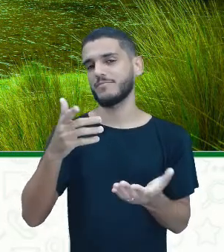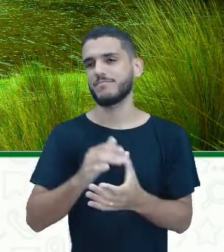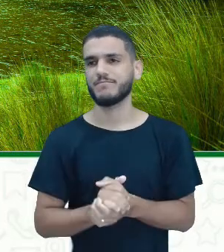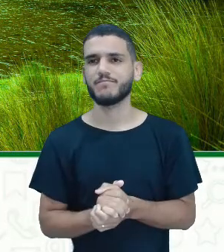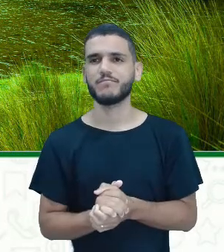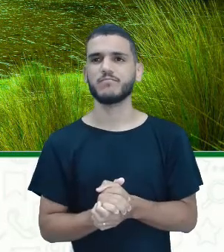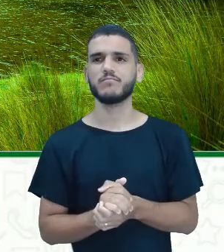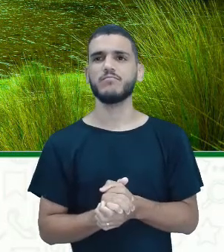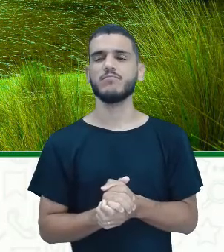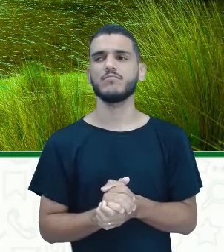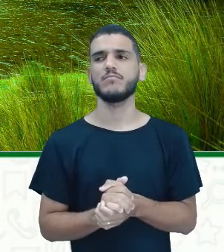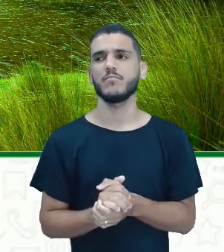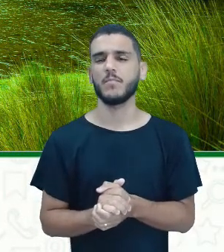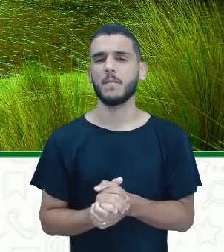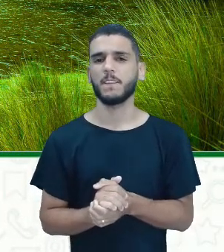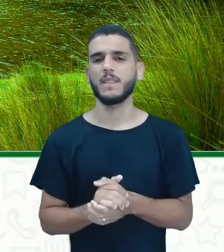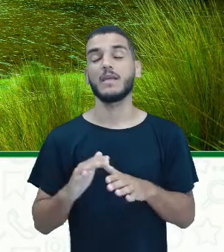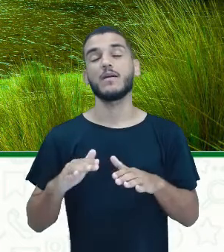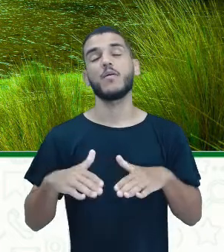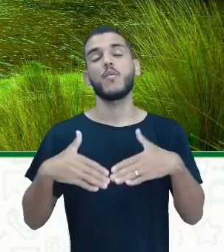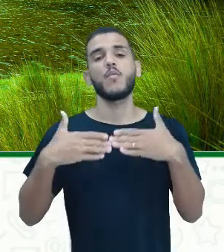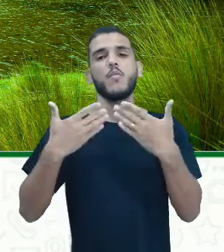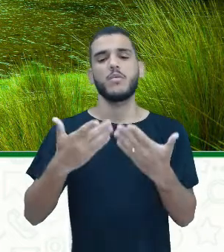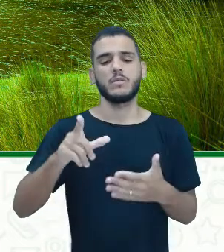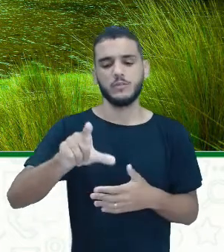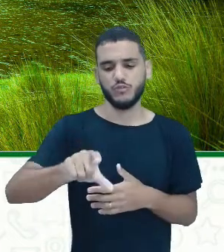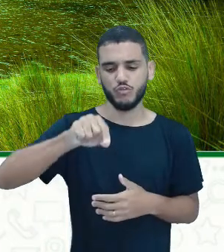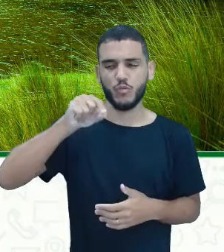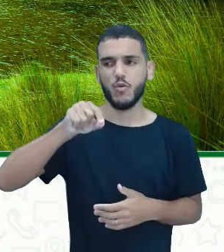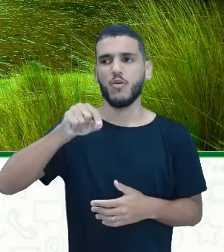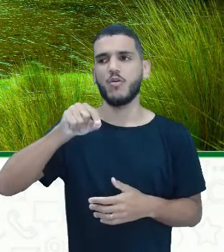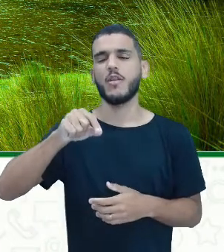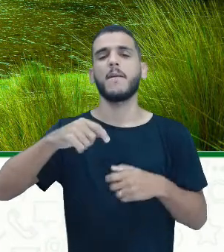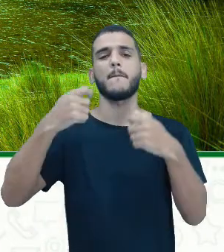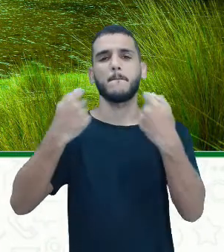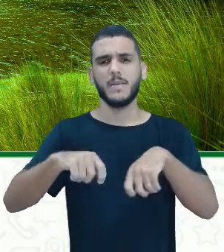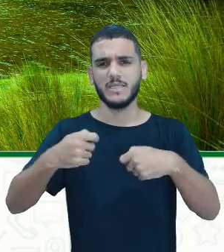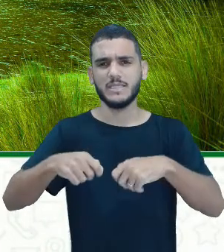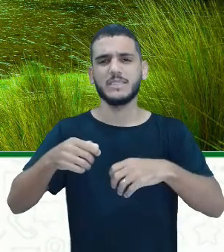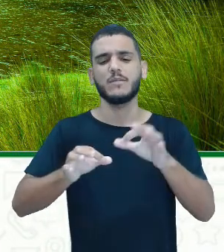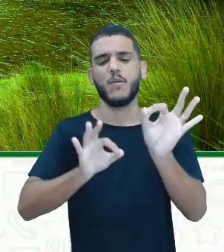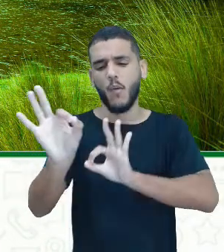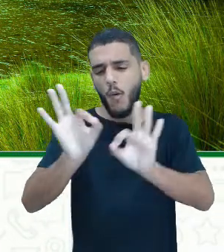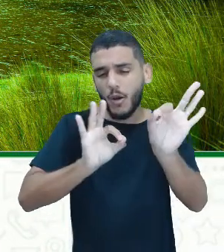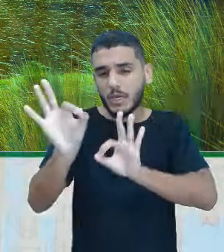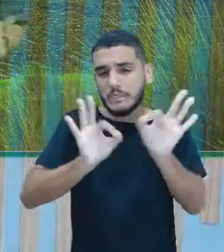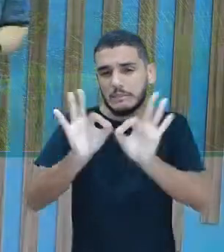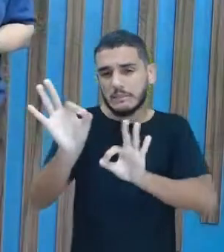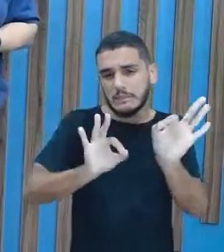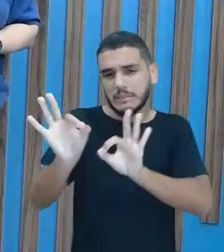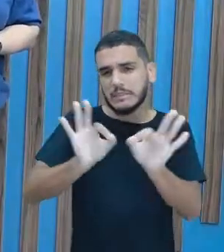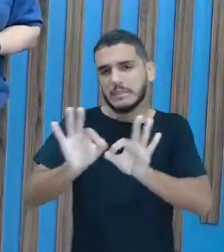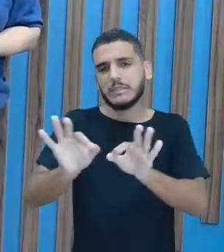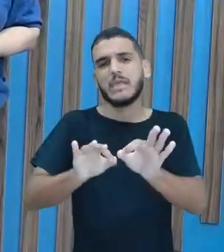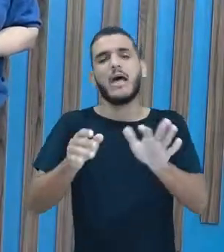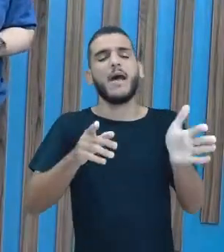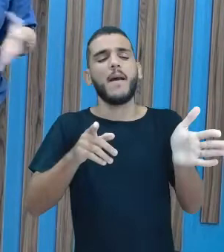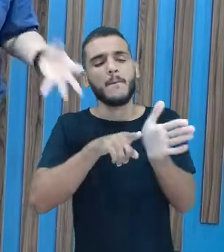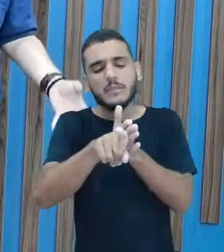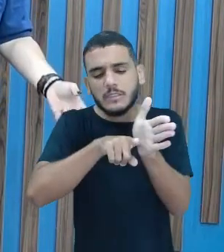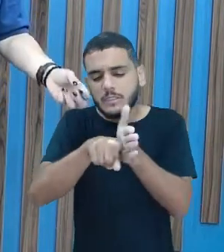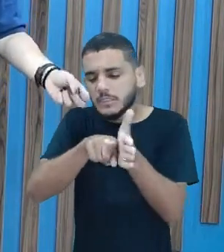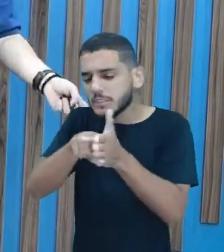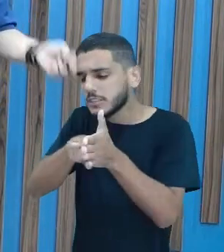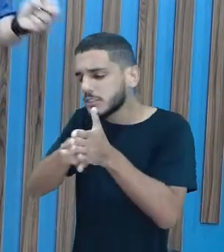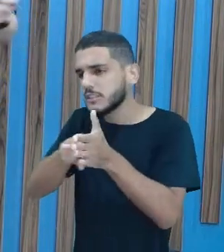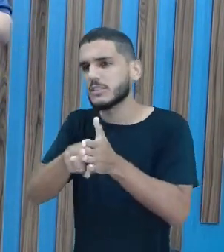Então, quando escolhe o manancial, aí vai ver a topografia, né, como é que é o relevo daquele local, né? É